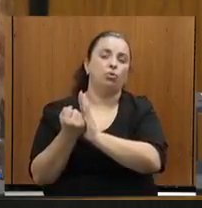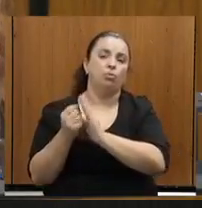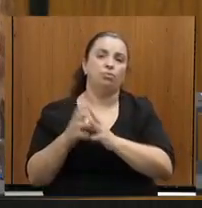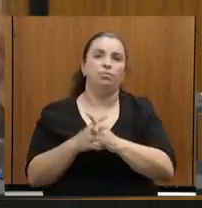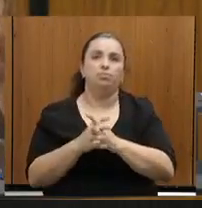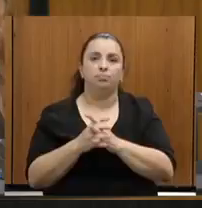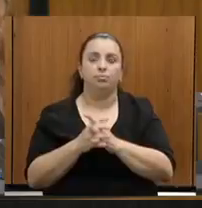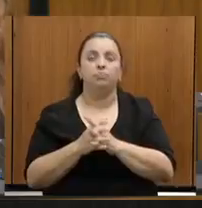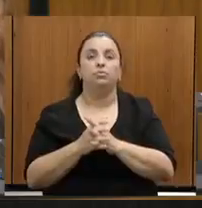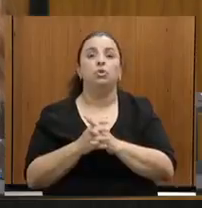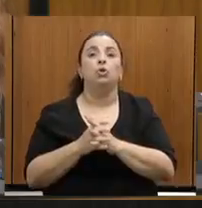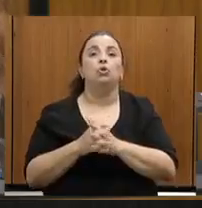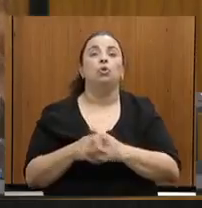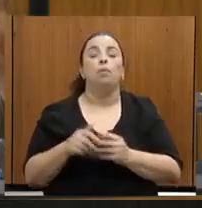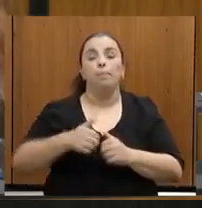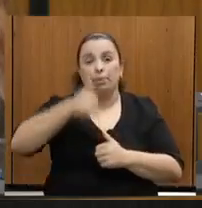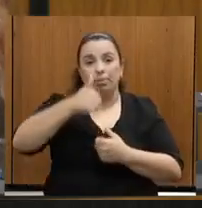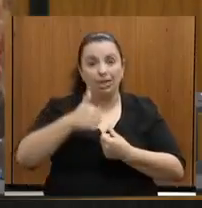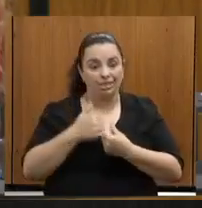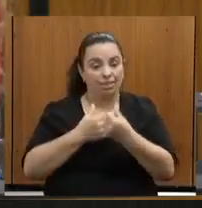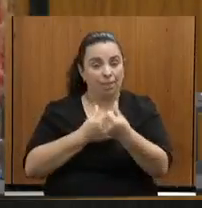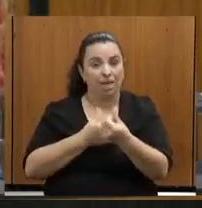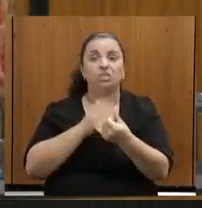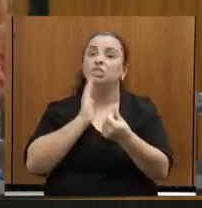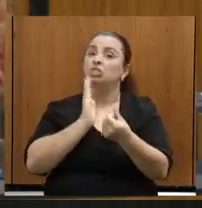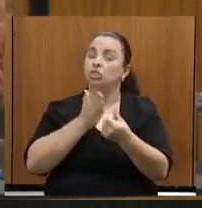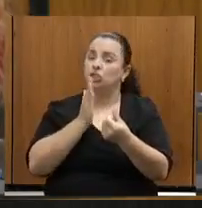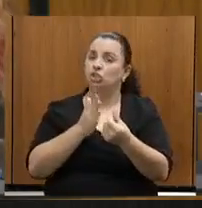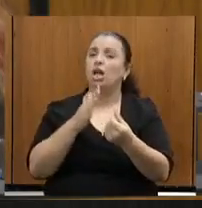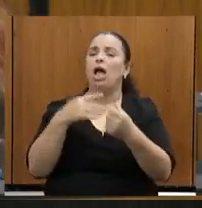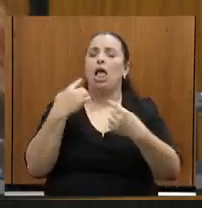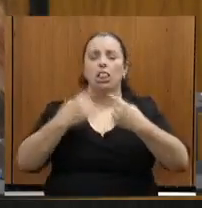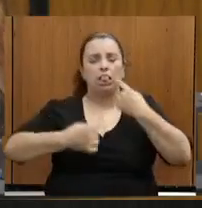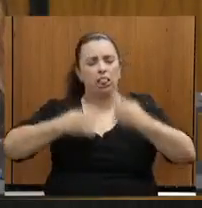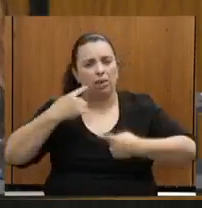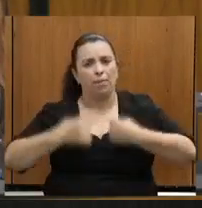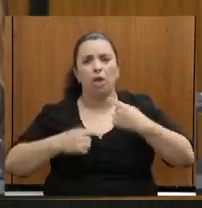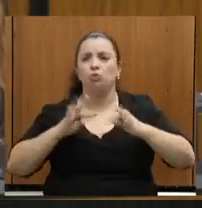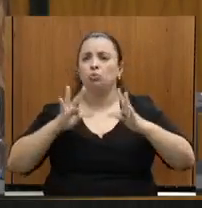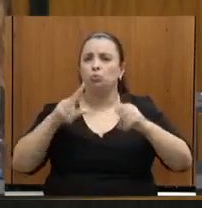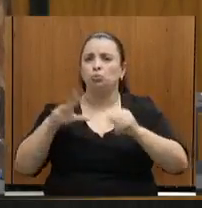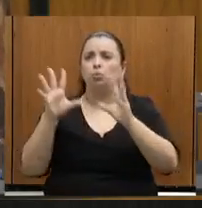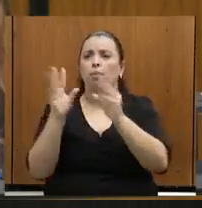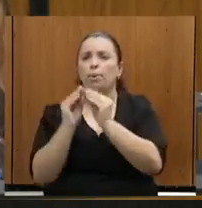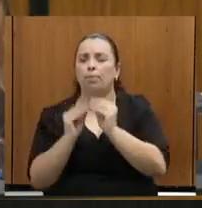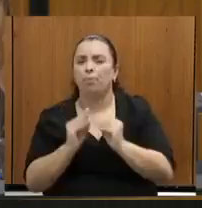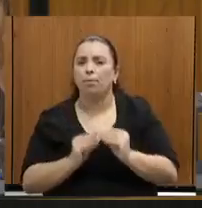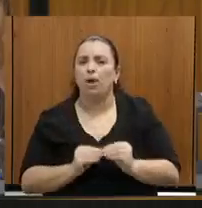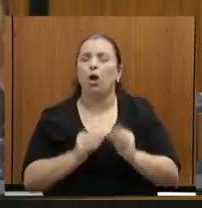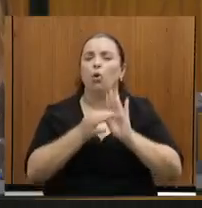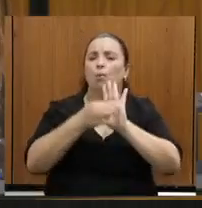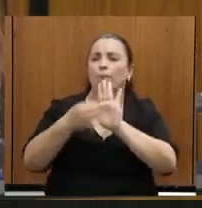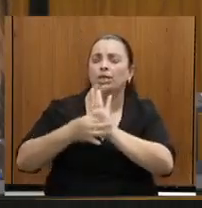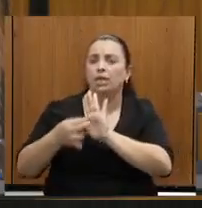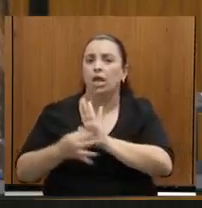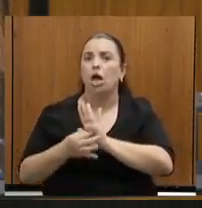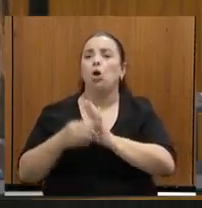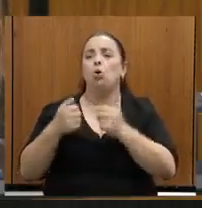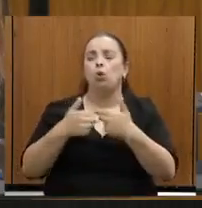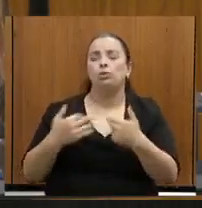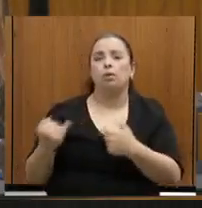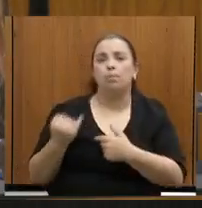fazer todo o debate aqui, com todas as considerações, com tudo o que era necessário e importante.